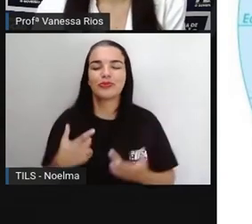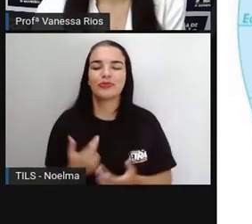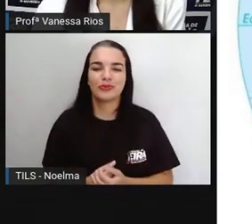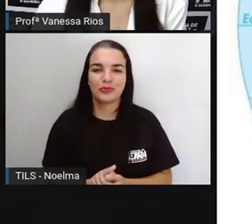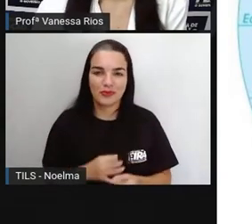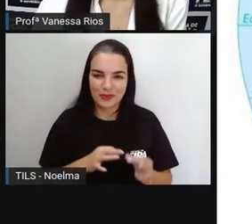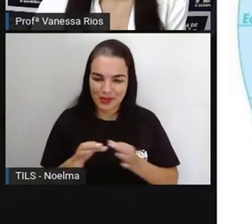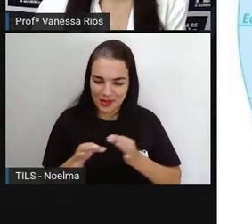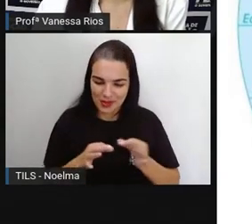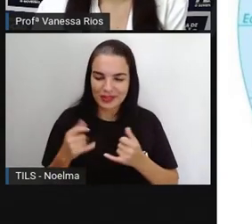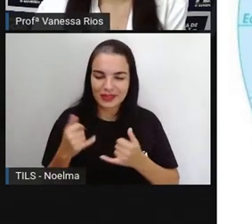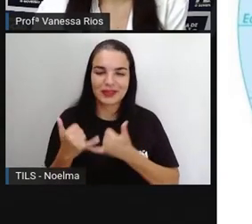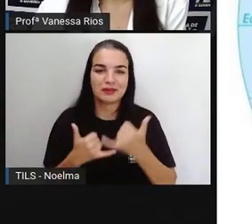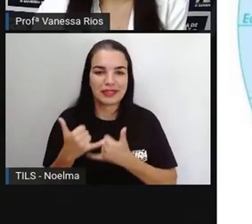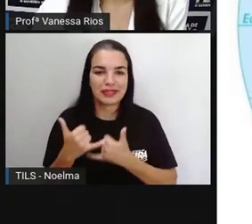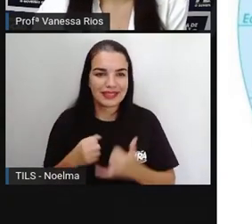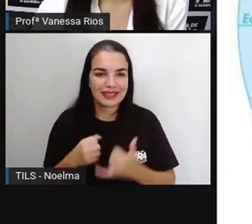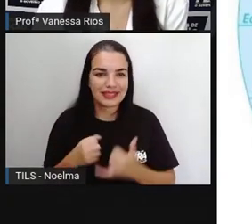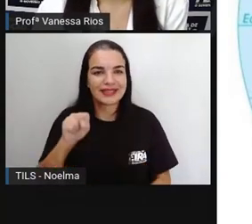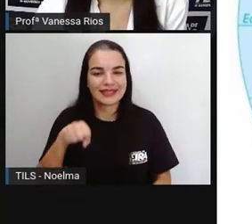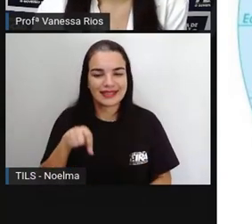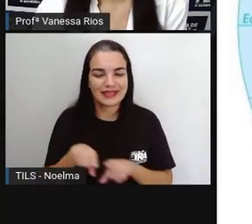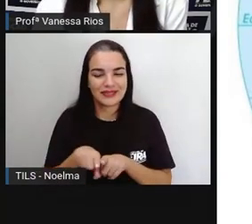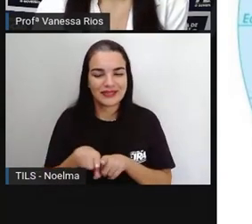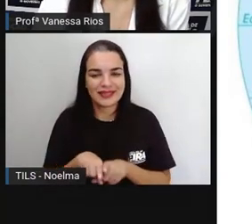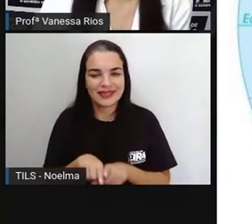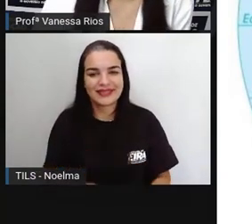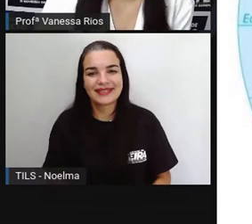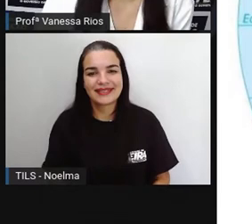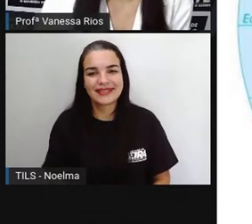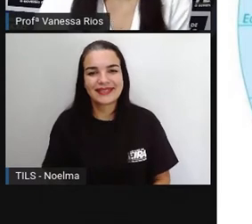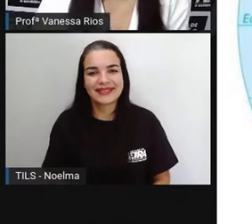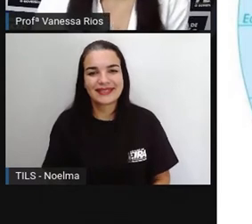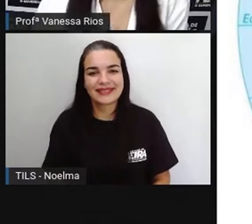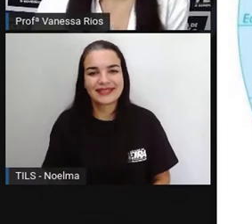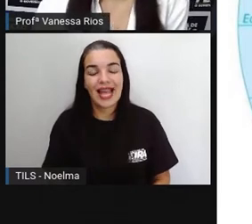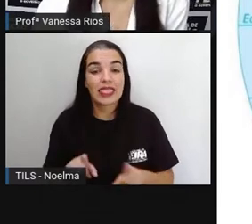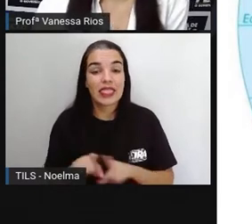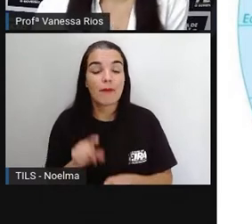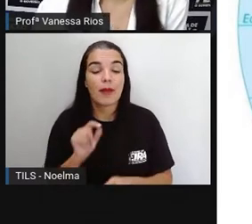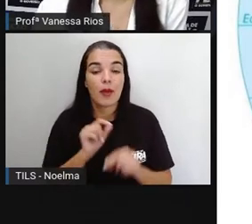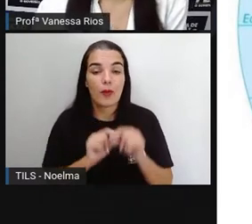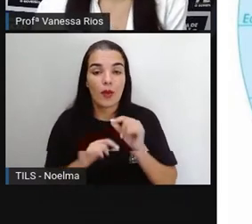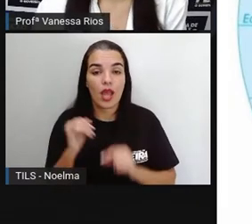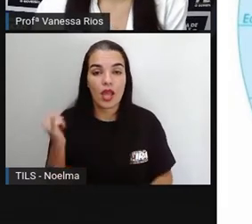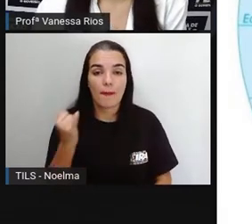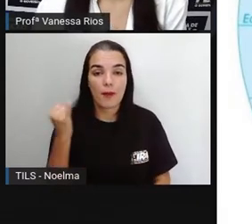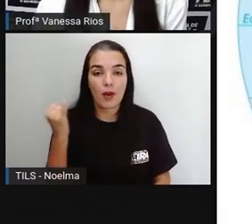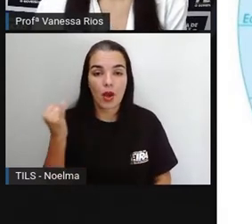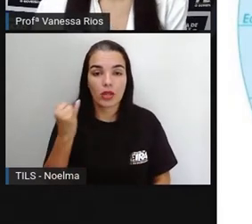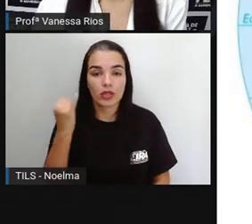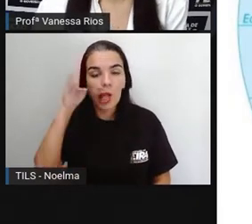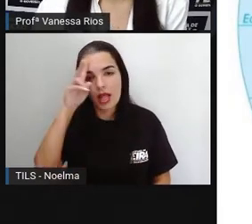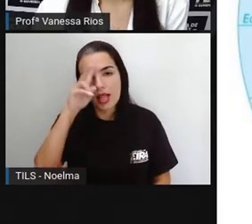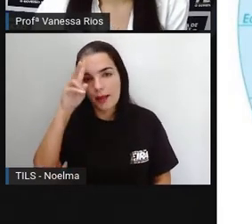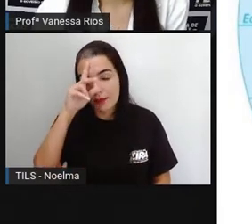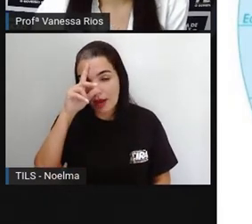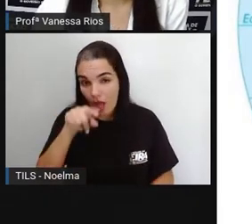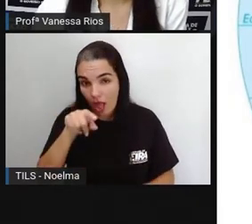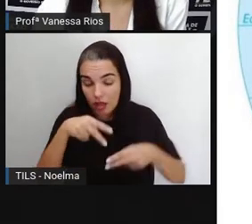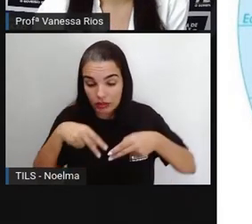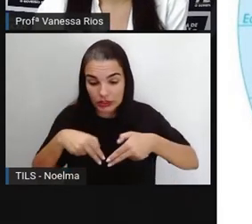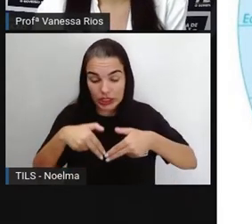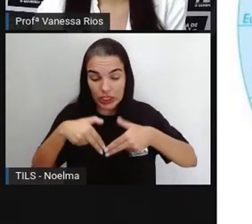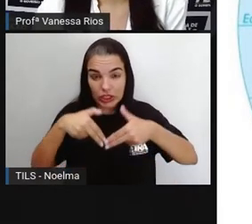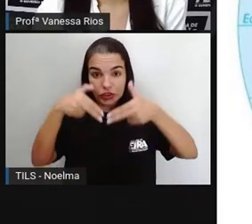organização das brincadeiras no Brasil. E é importante a gente lembrar que essas são as etnias principais